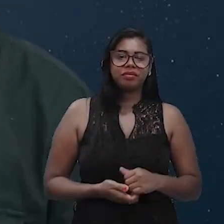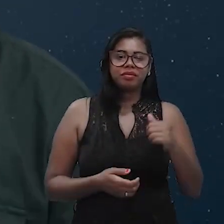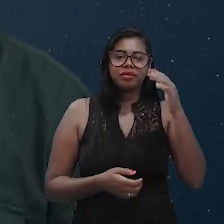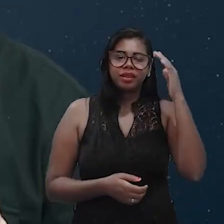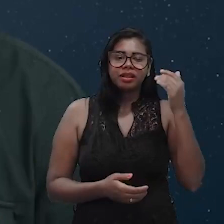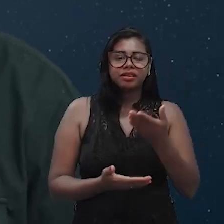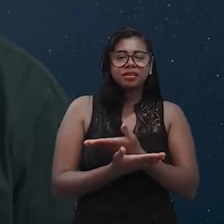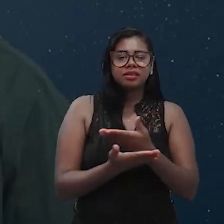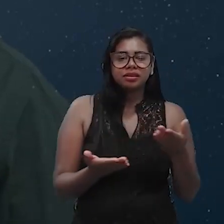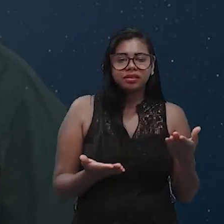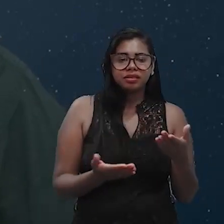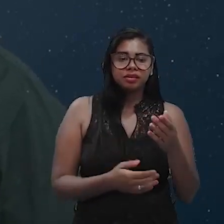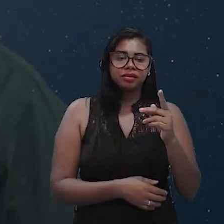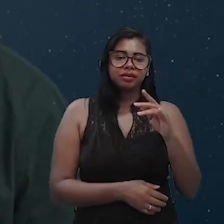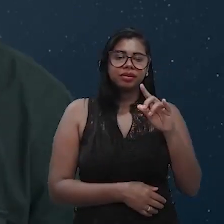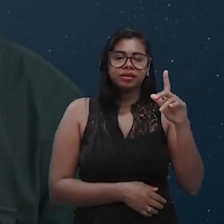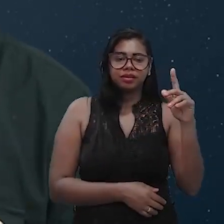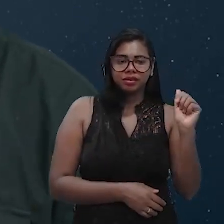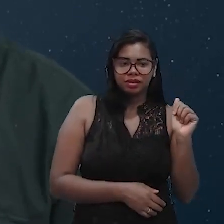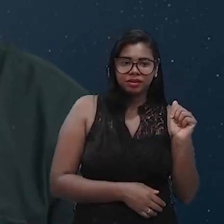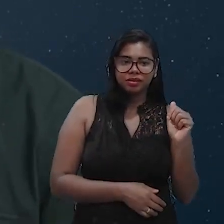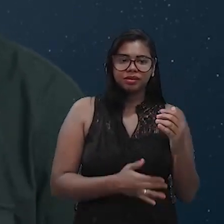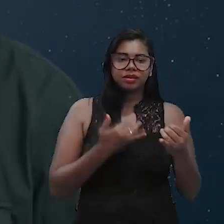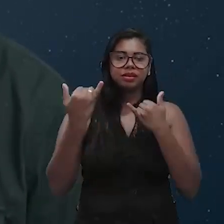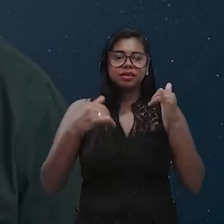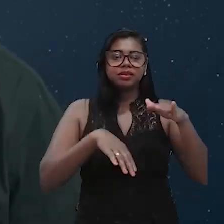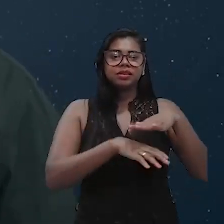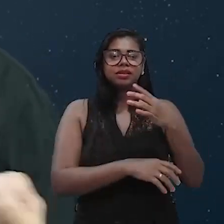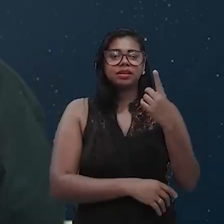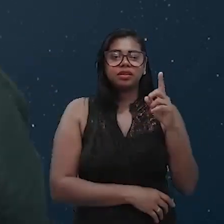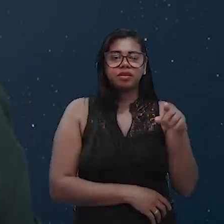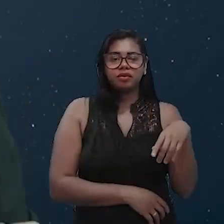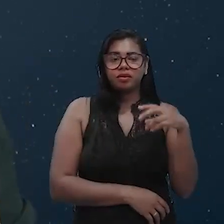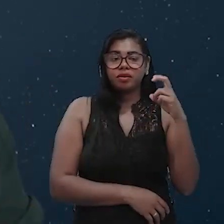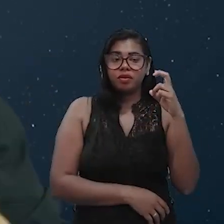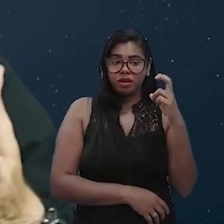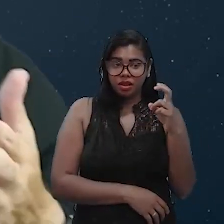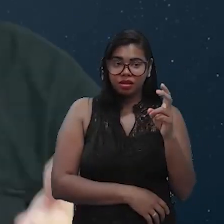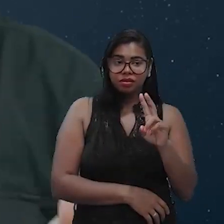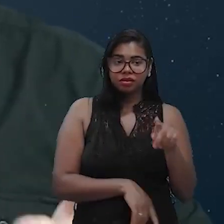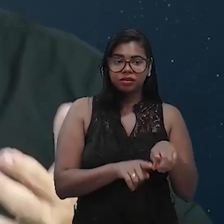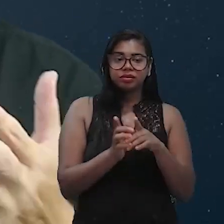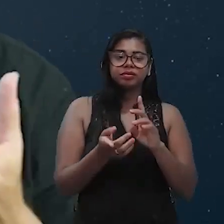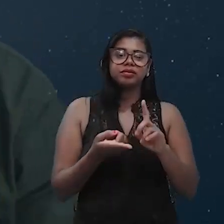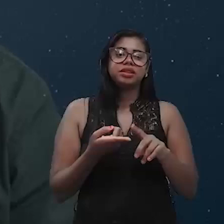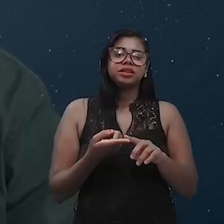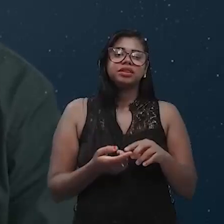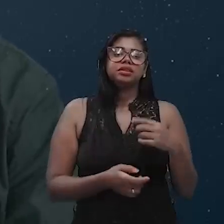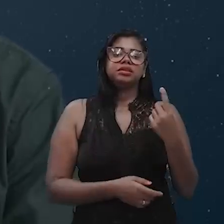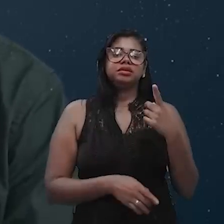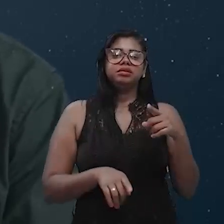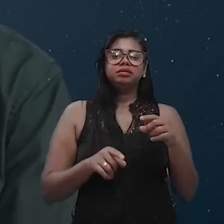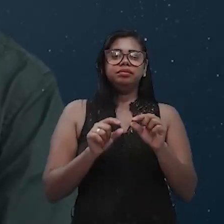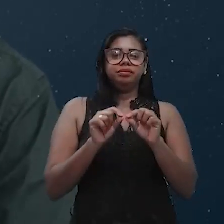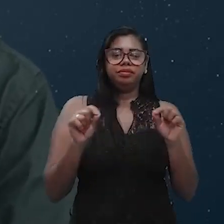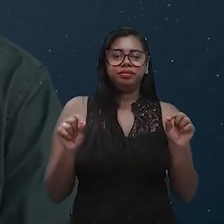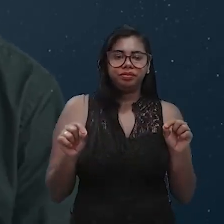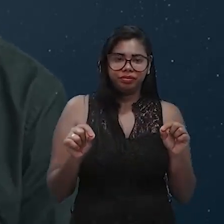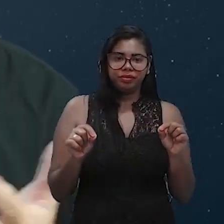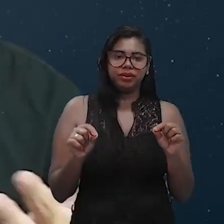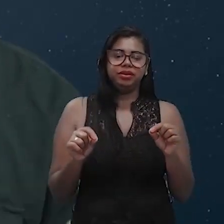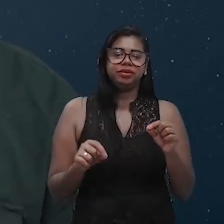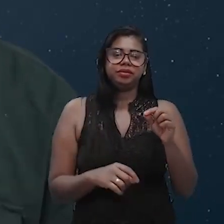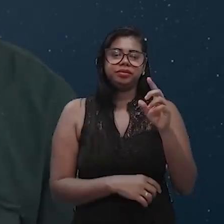uma pilha, que essa pilha tem lá a indicação de 1,5 volts? Pois é, a unidade de medida da DDP